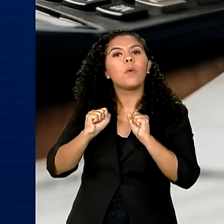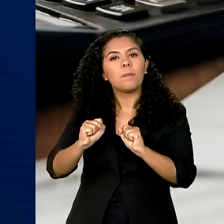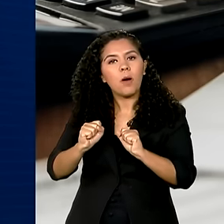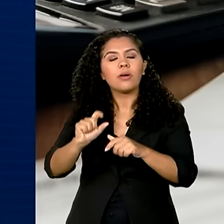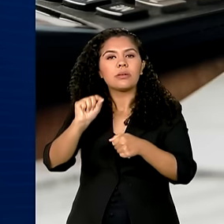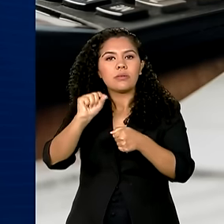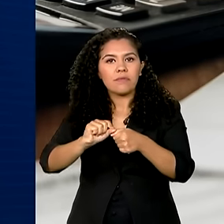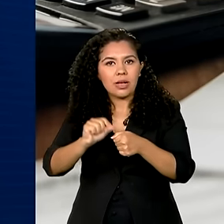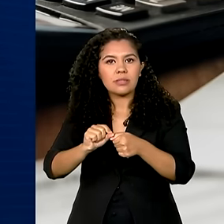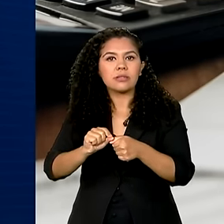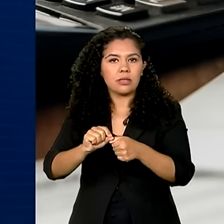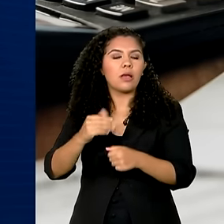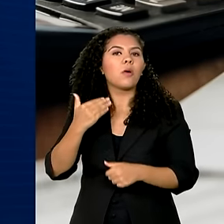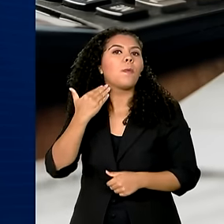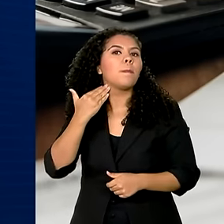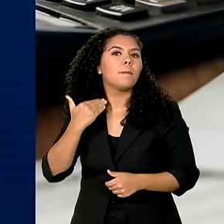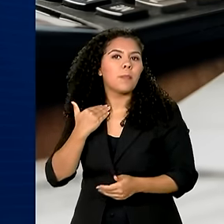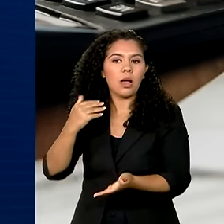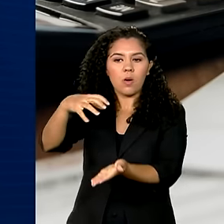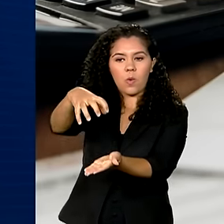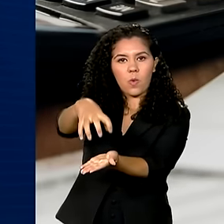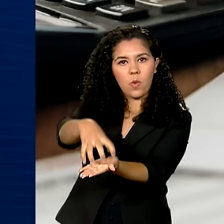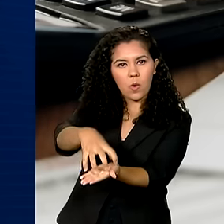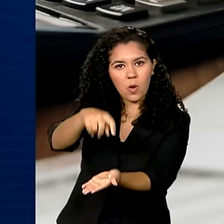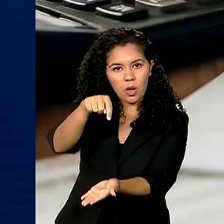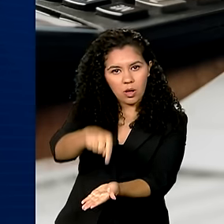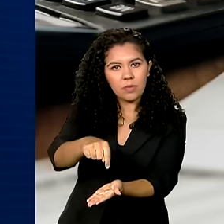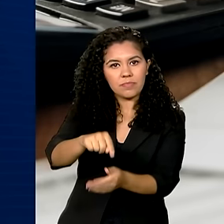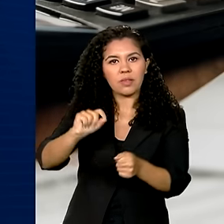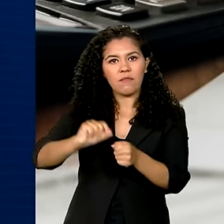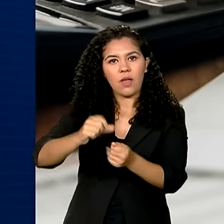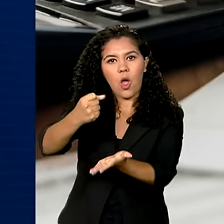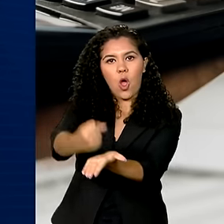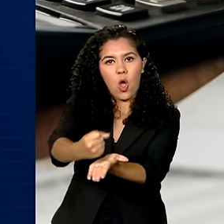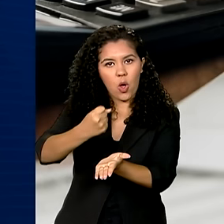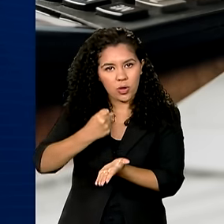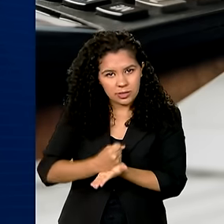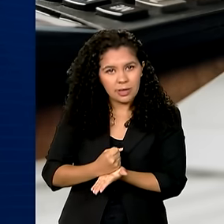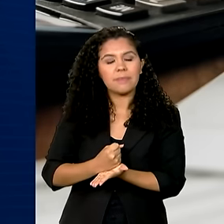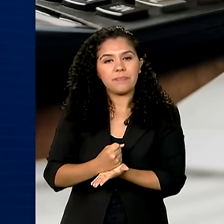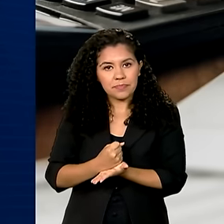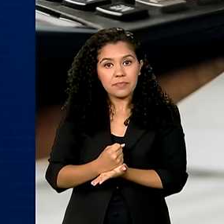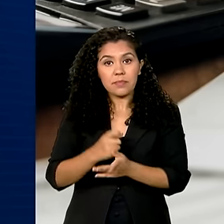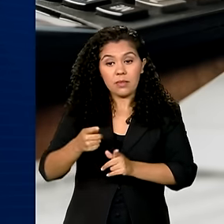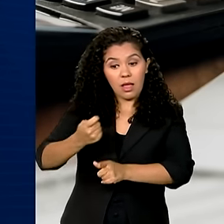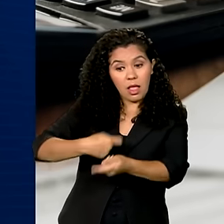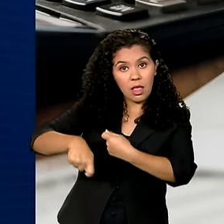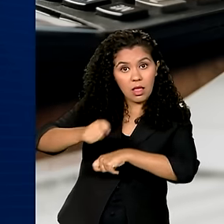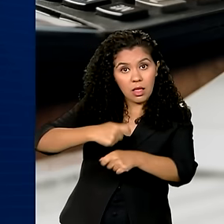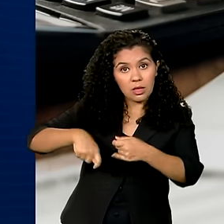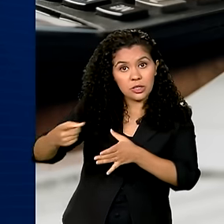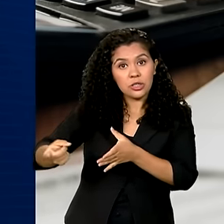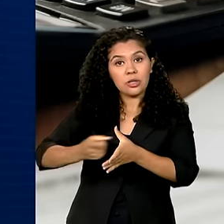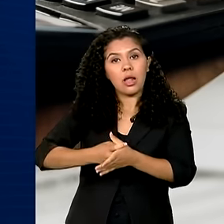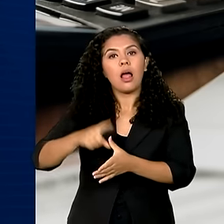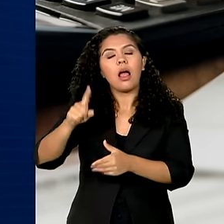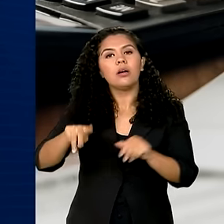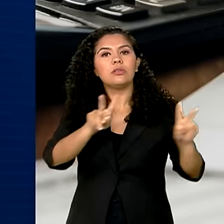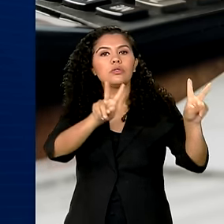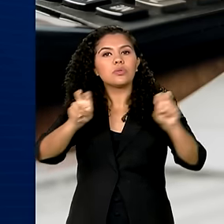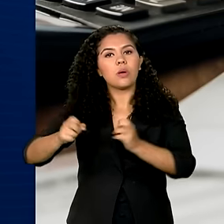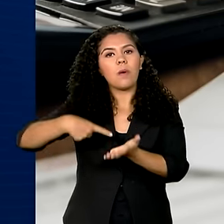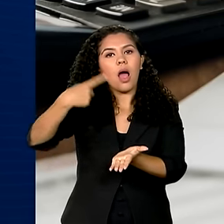solicitada junto ao agente financeiro com o qual o estudante tem contrato. As renegociações são referentes a